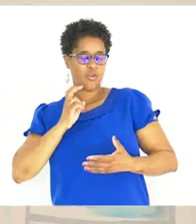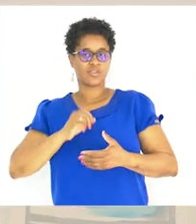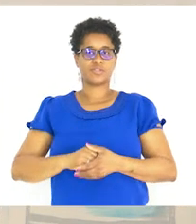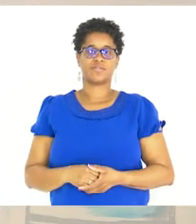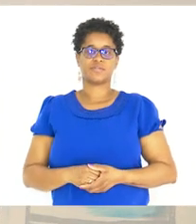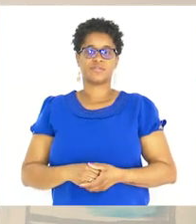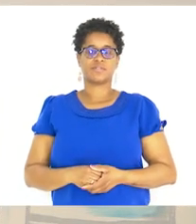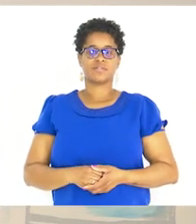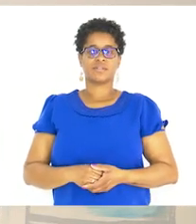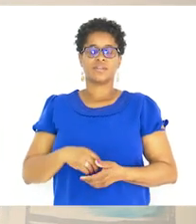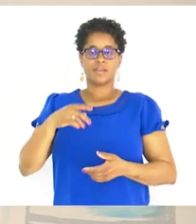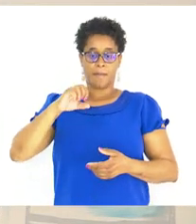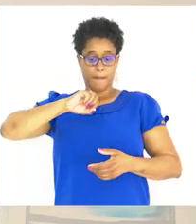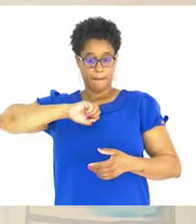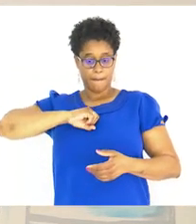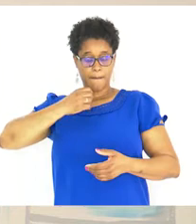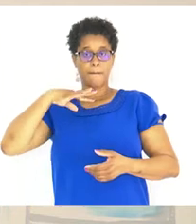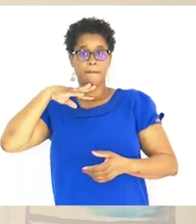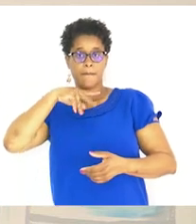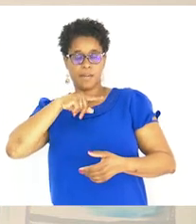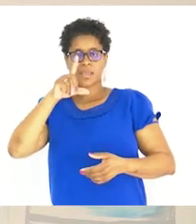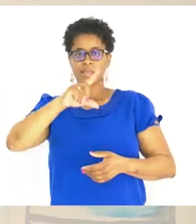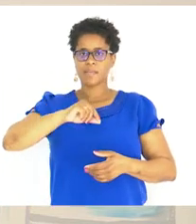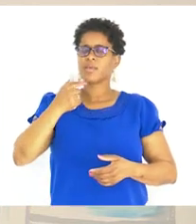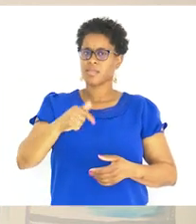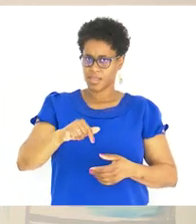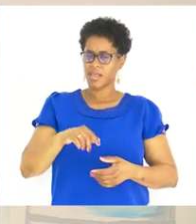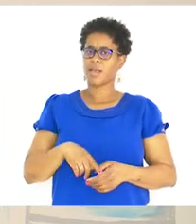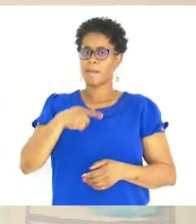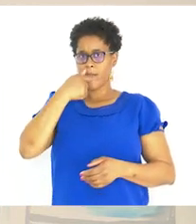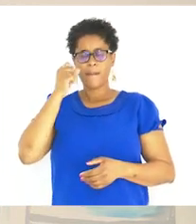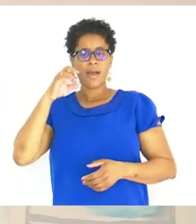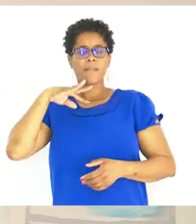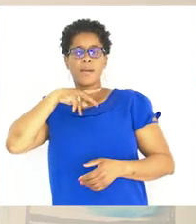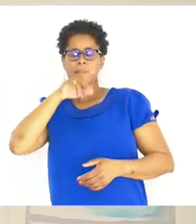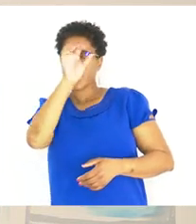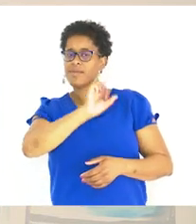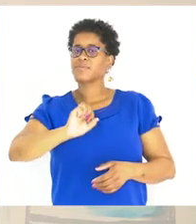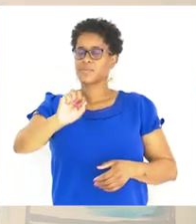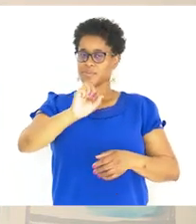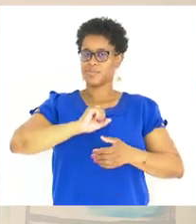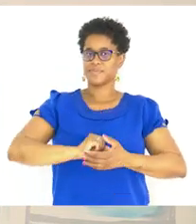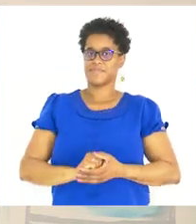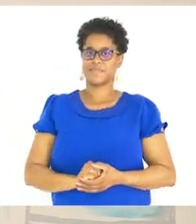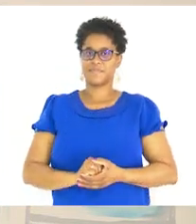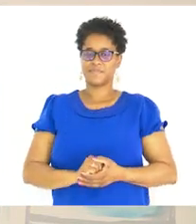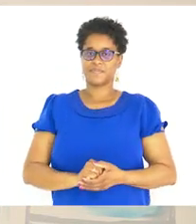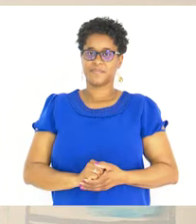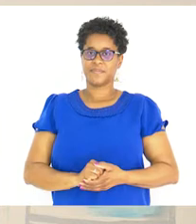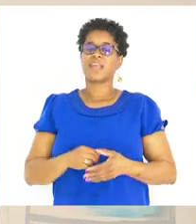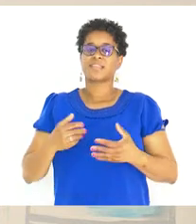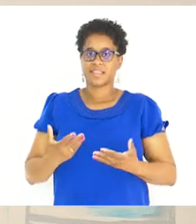A minha Mamá Também Tem o seu Papá E a sua Mamá